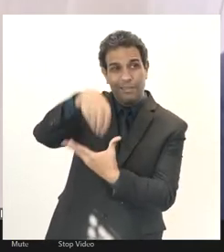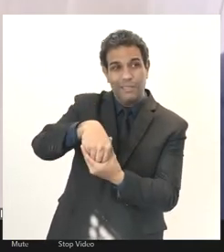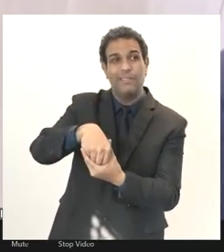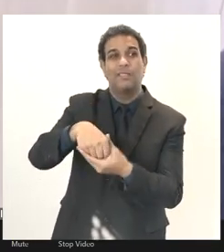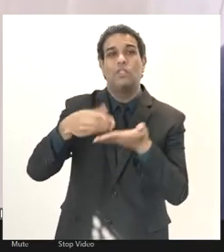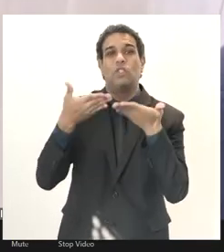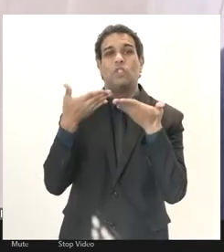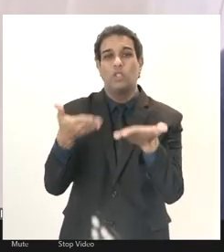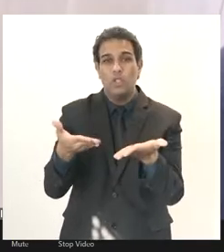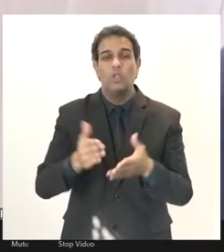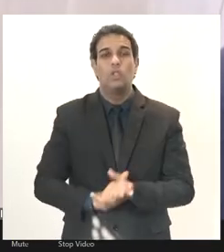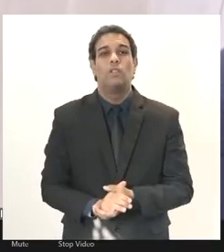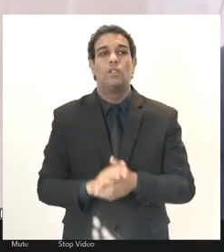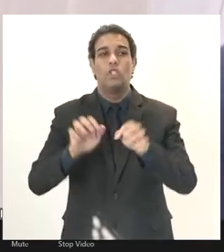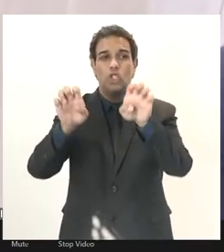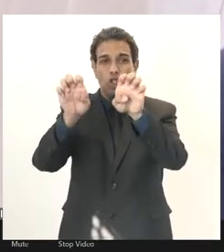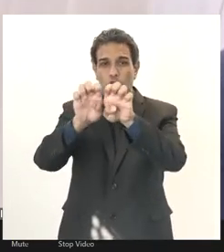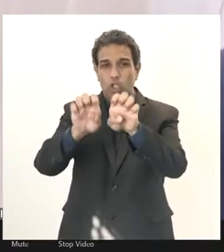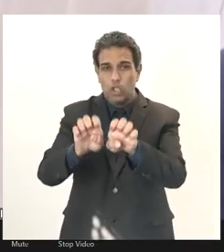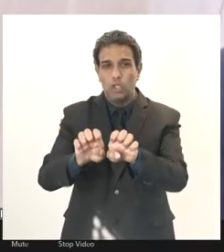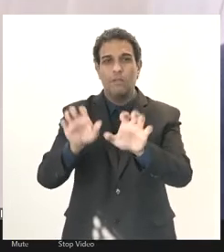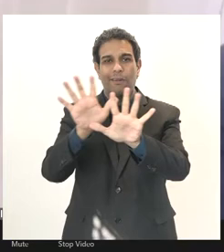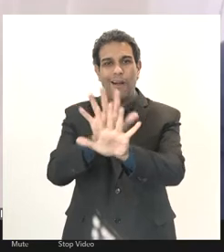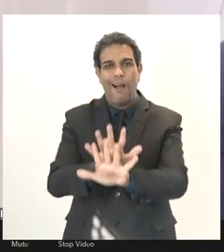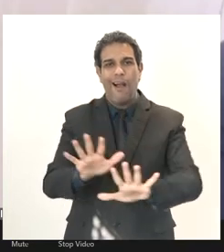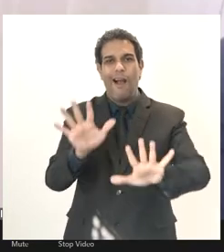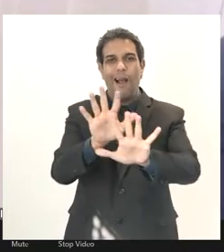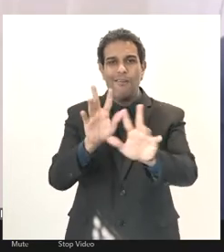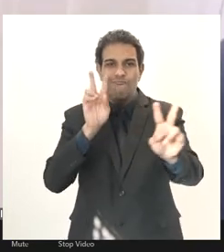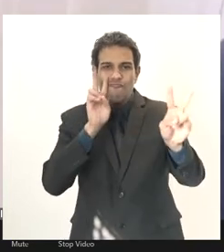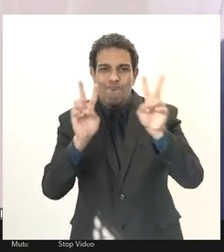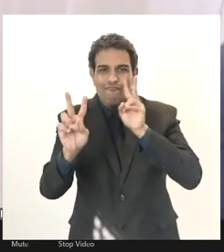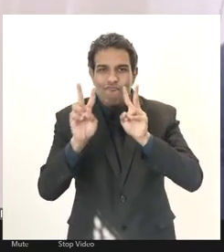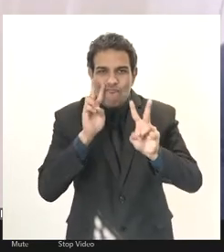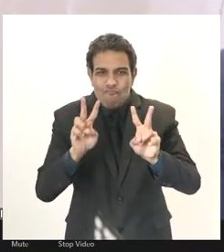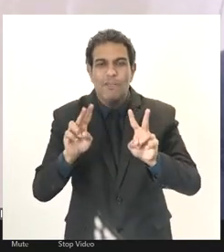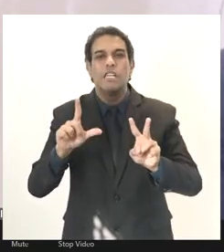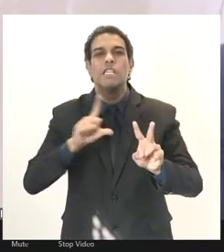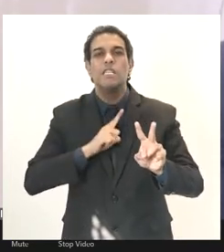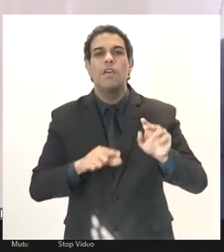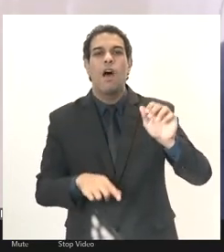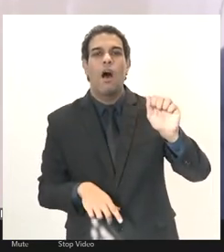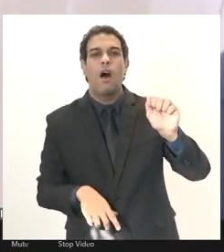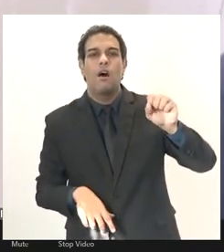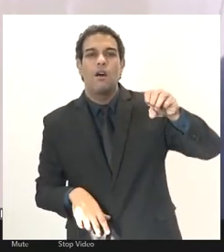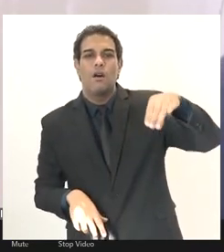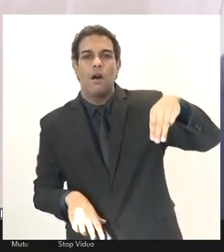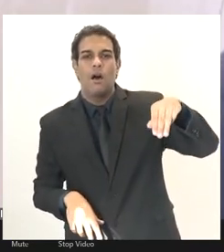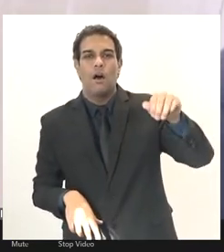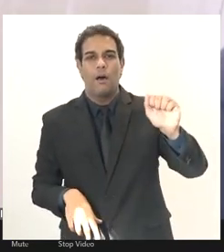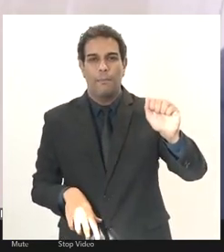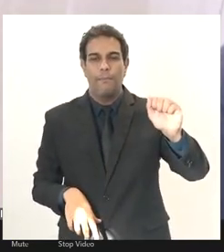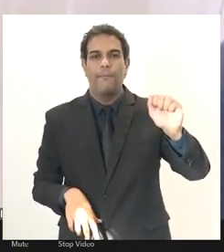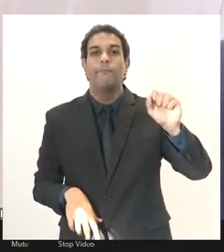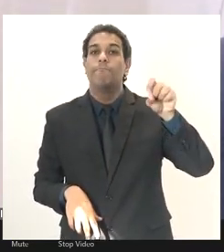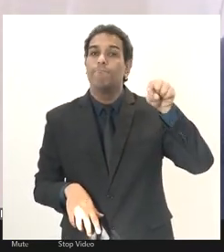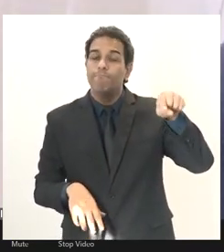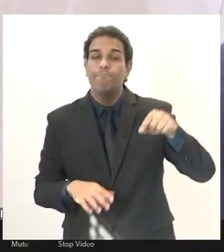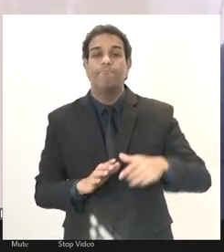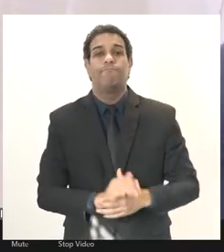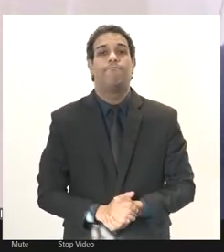sua estrutura geográfica a AMAN a academia militar das agulhas negras